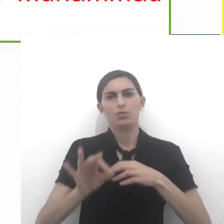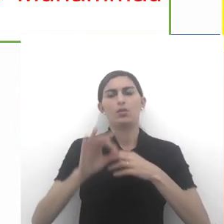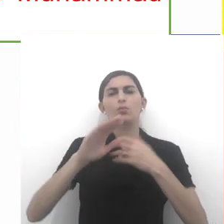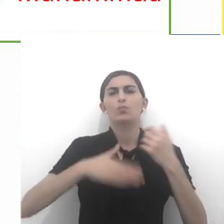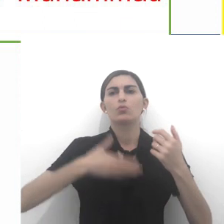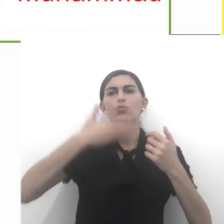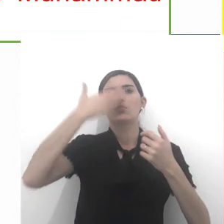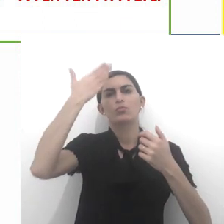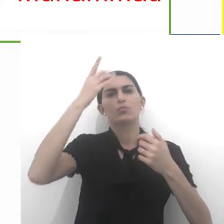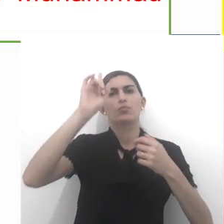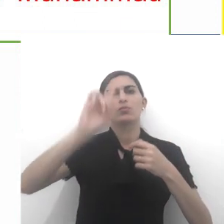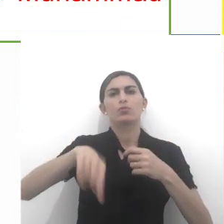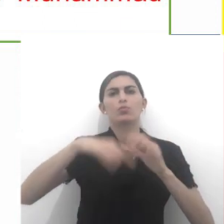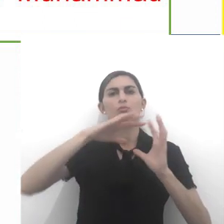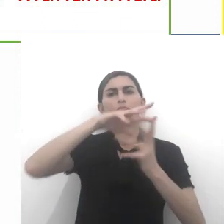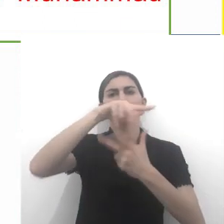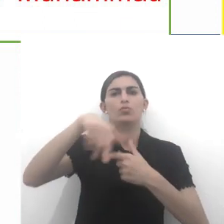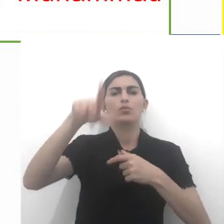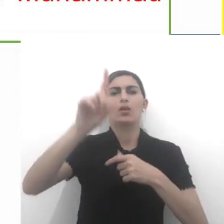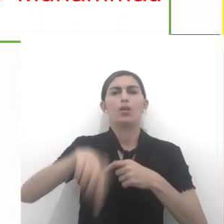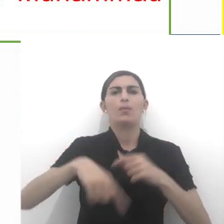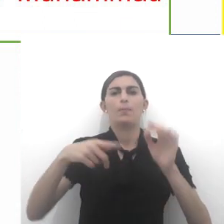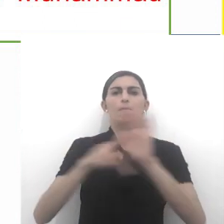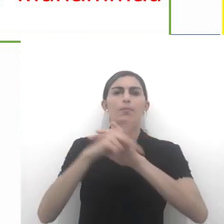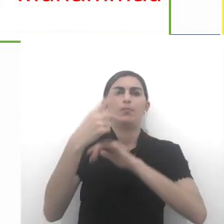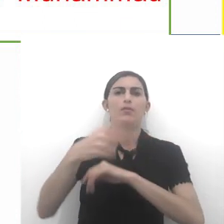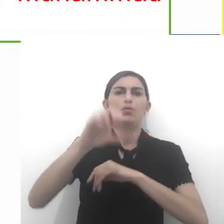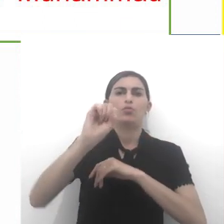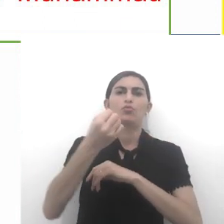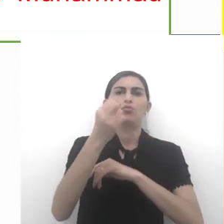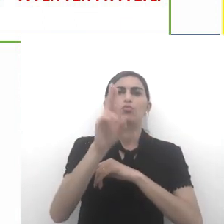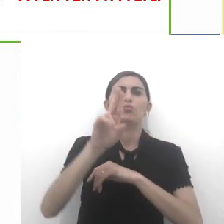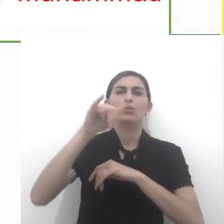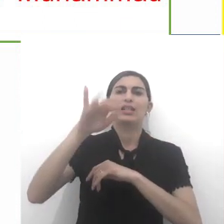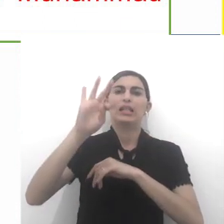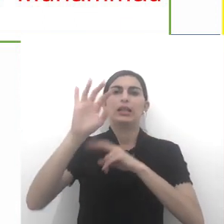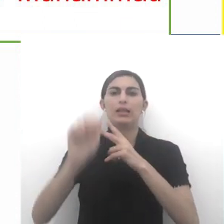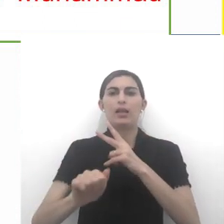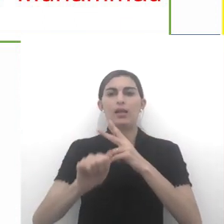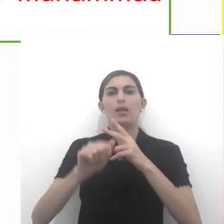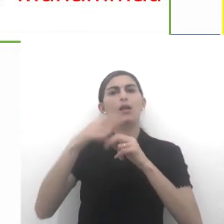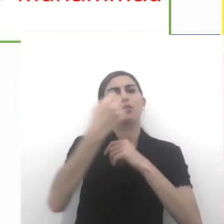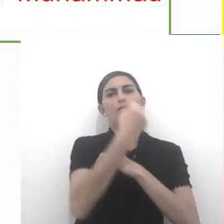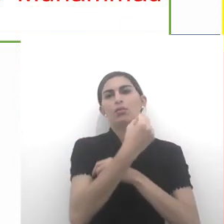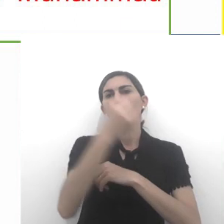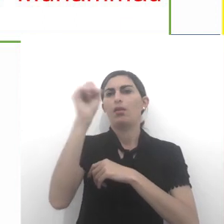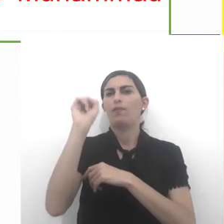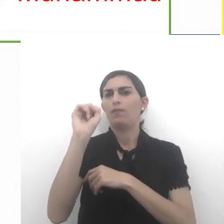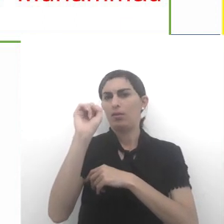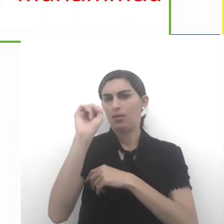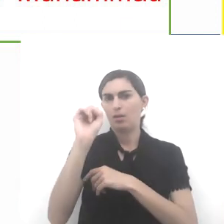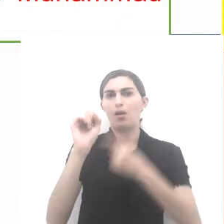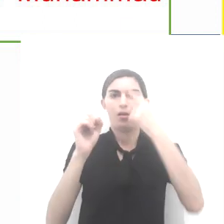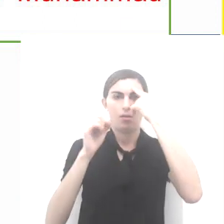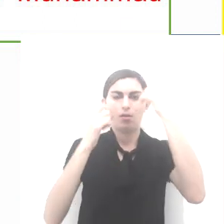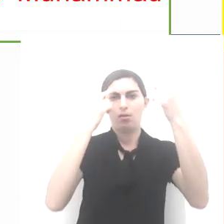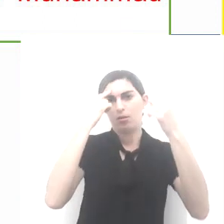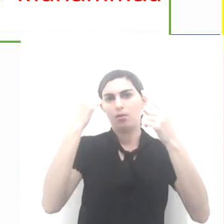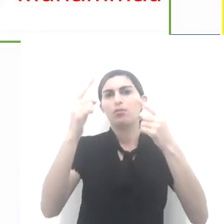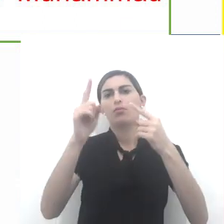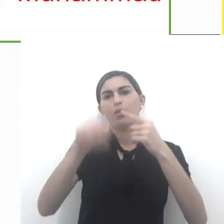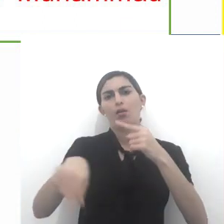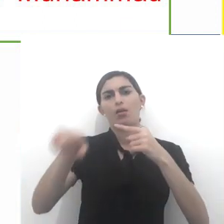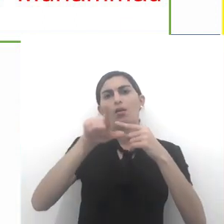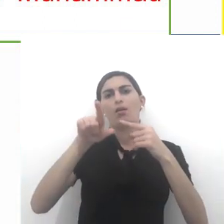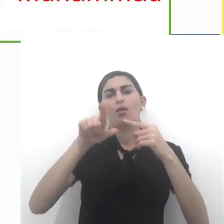% dos muçulmanos do mundo fazem parte do grupo sunita, que defendem ou defendem a